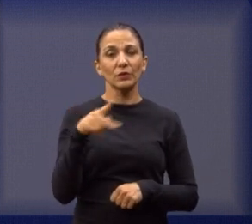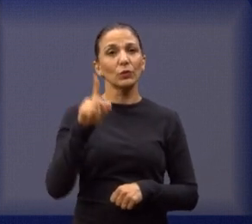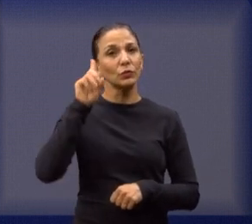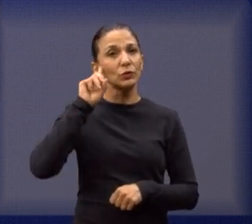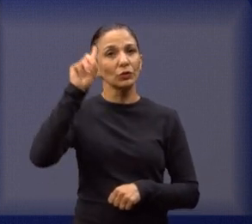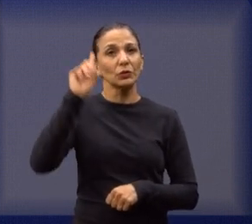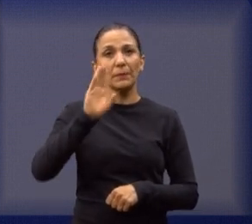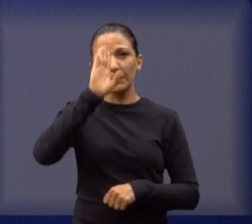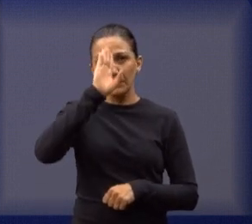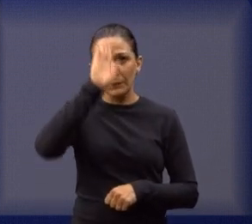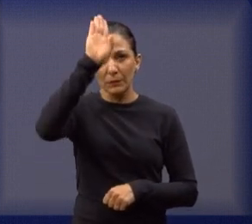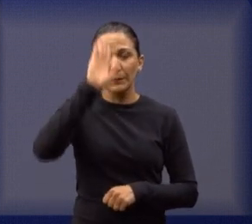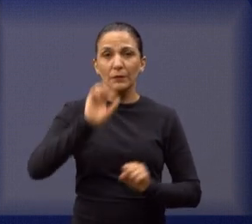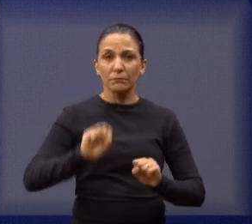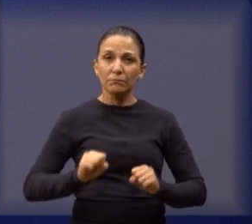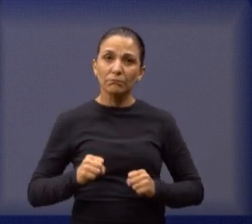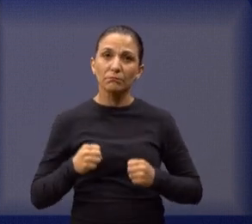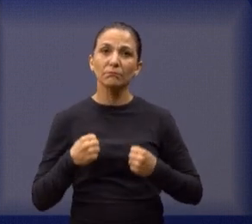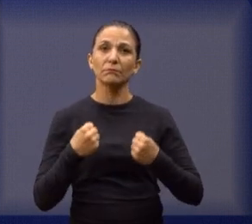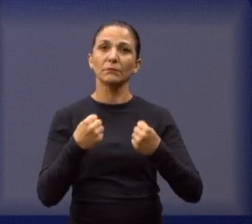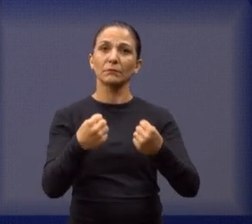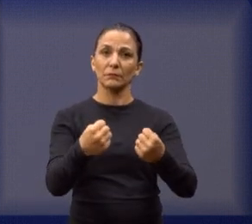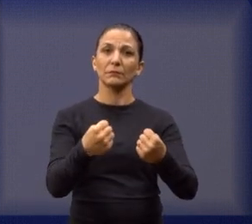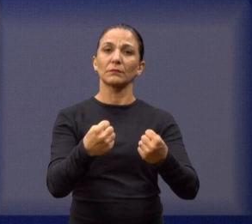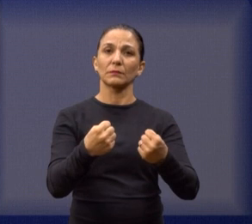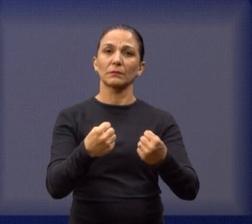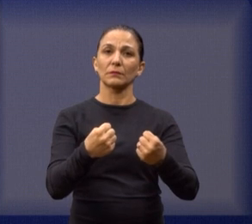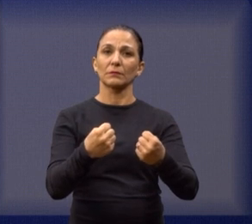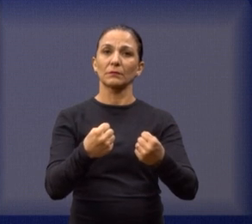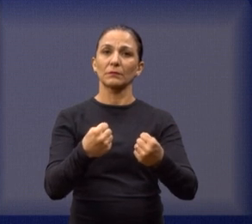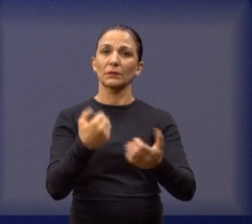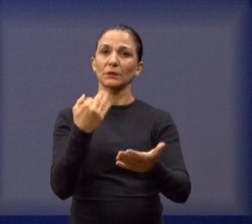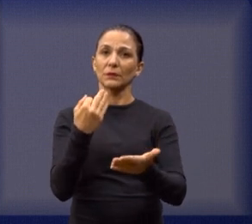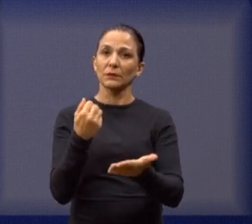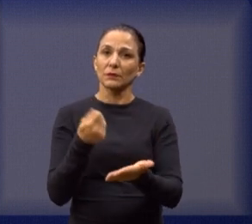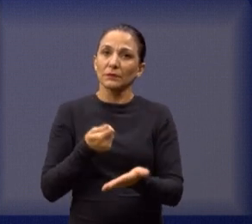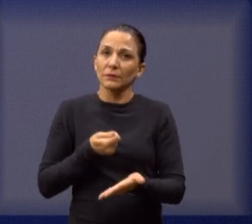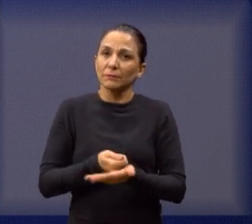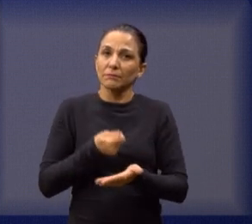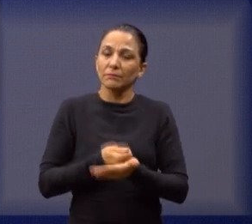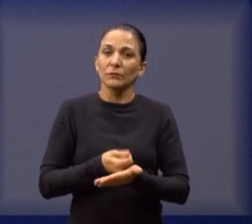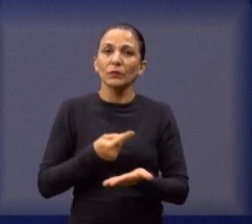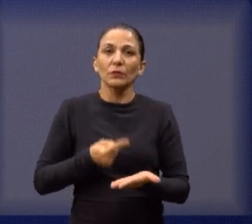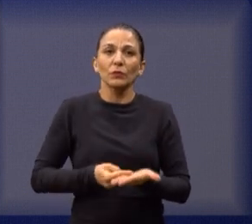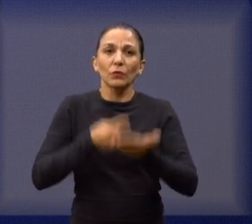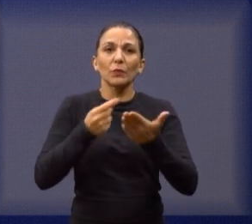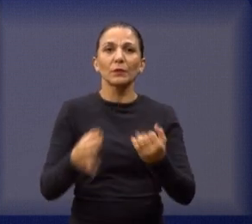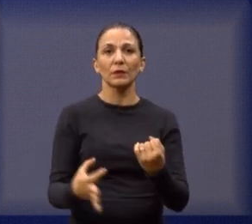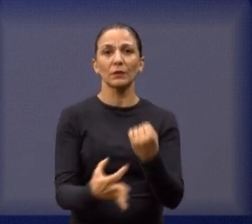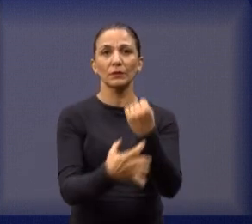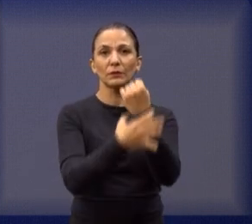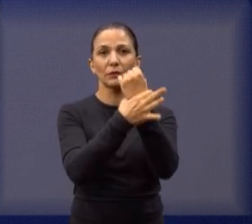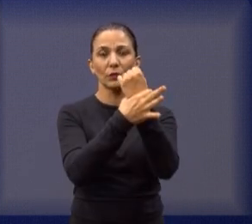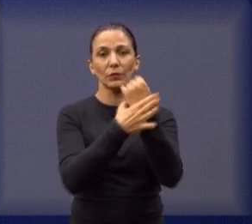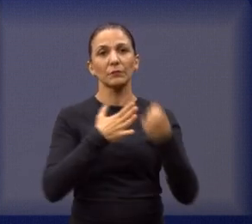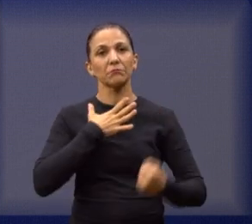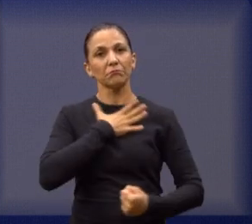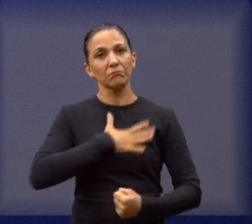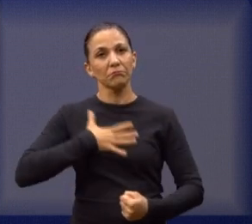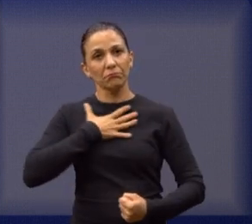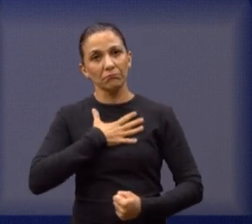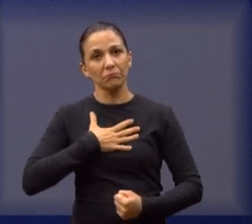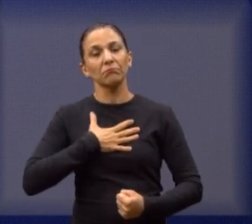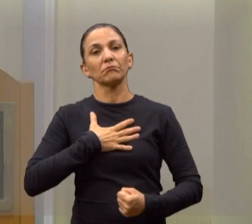mas, principalmente, pelo empenho, dedicação e comprometimento com a segurança e o bem-estar